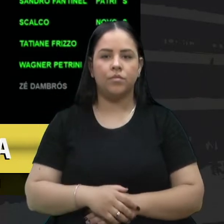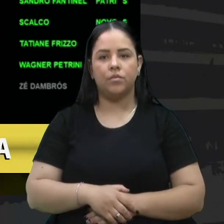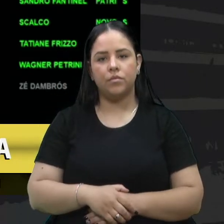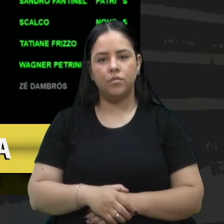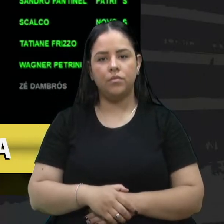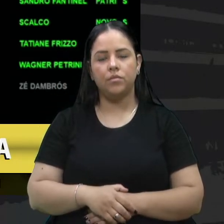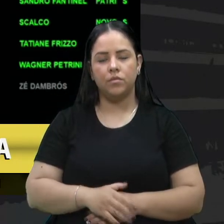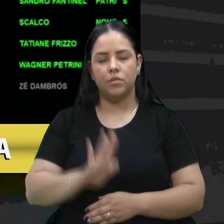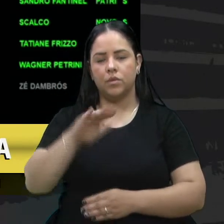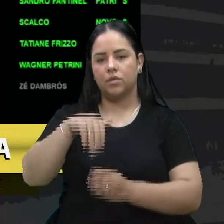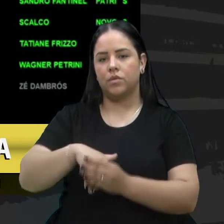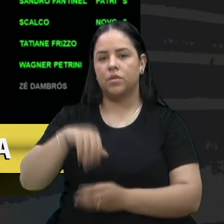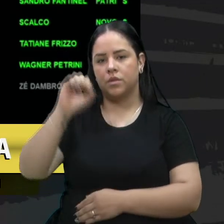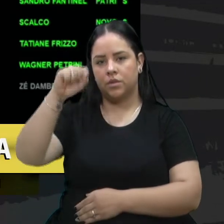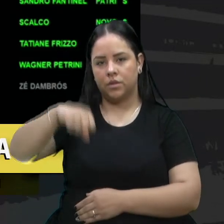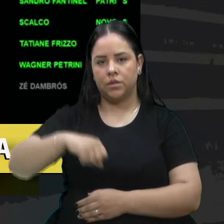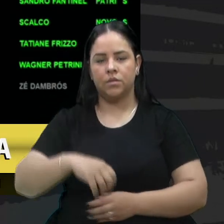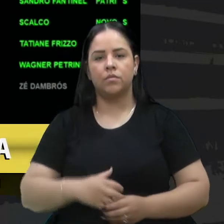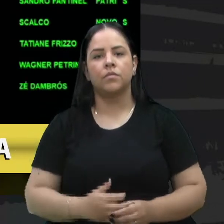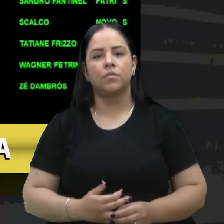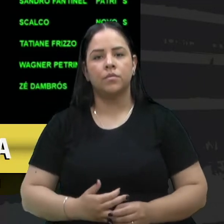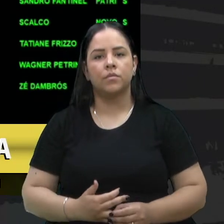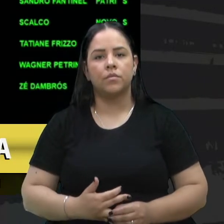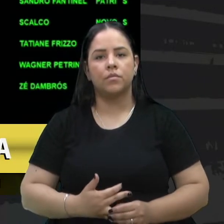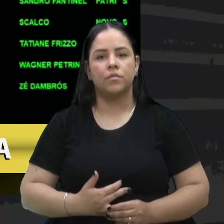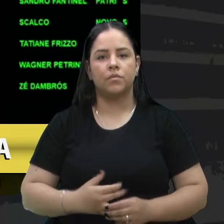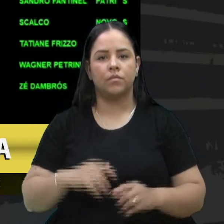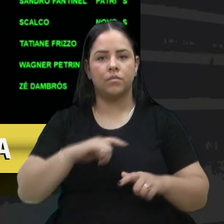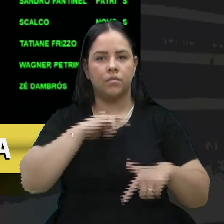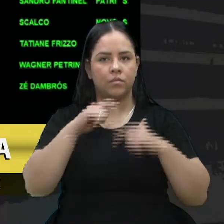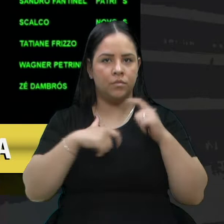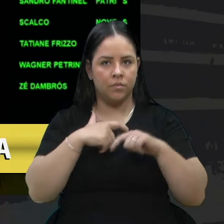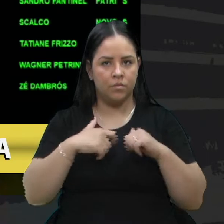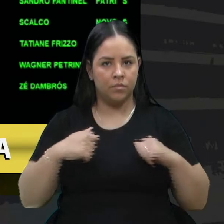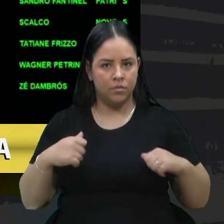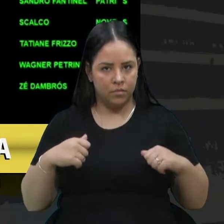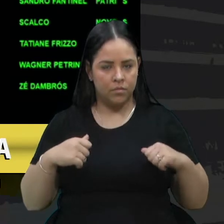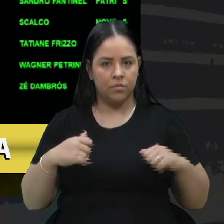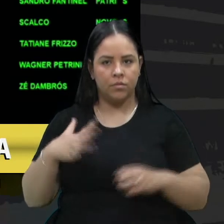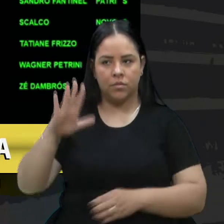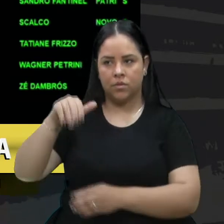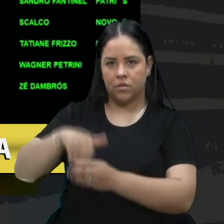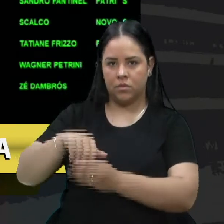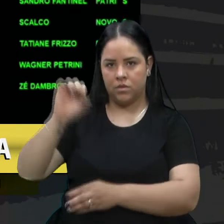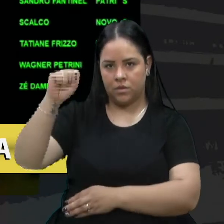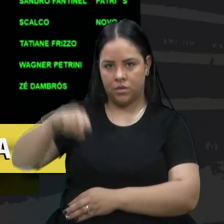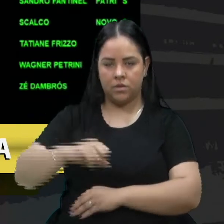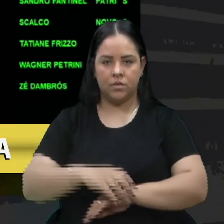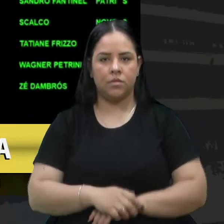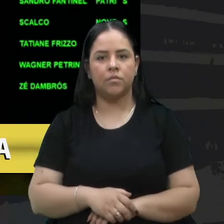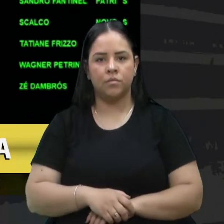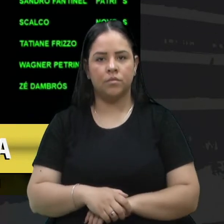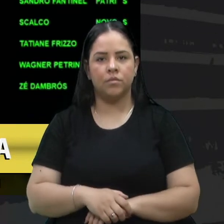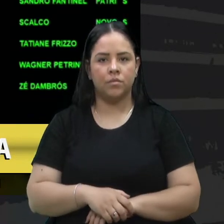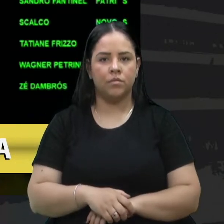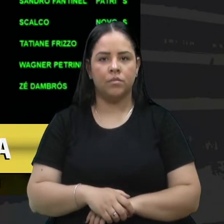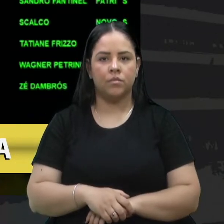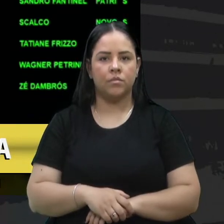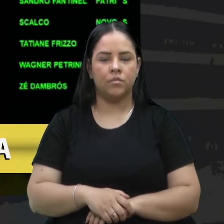Voto sim, Sr. Presidente. Vota sim. Ricardo Daniluz? Voto sim. Vota sim.